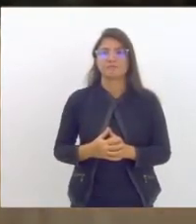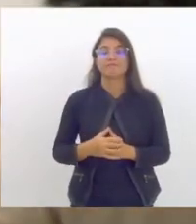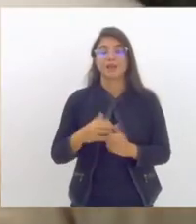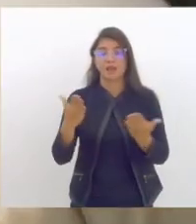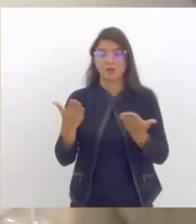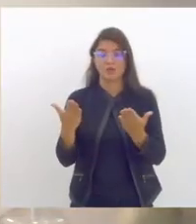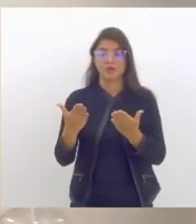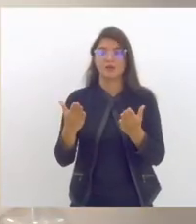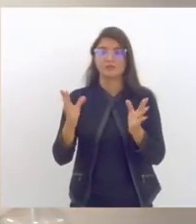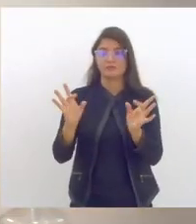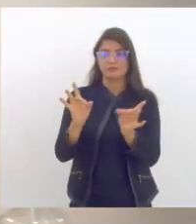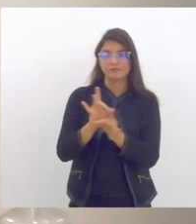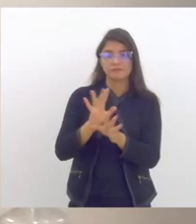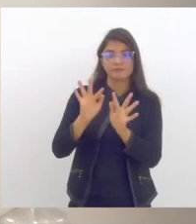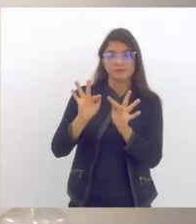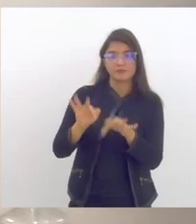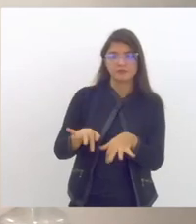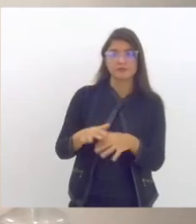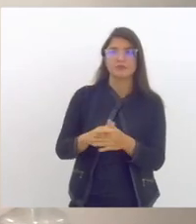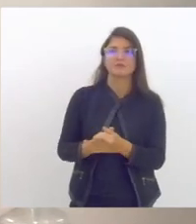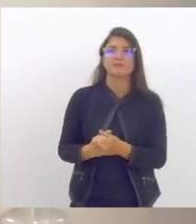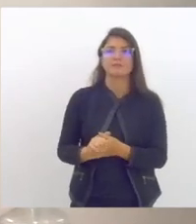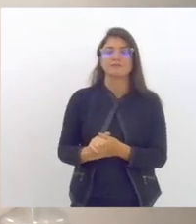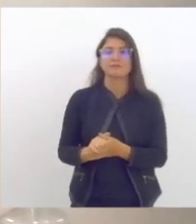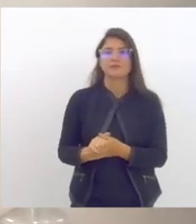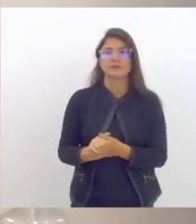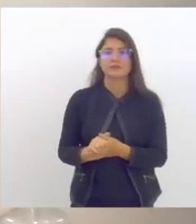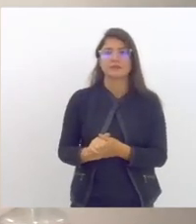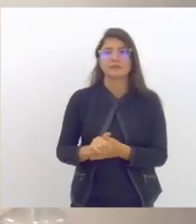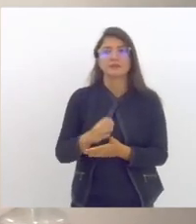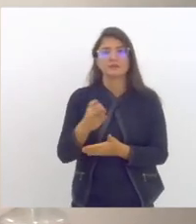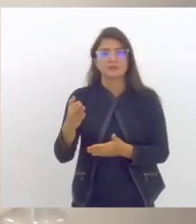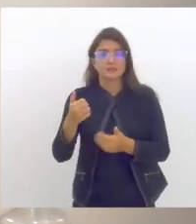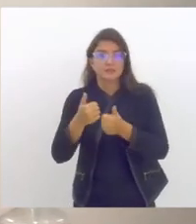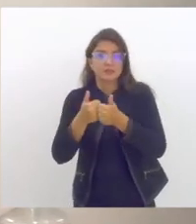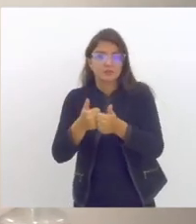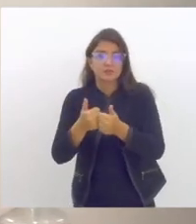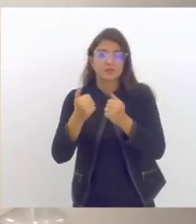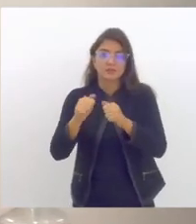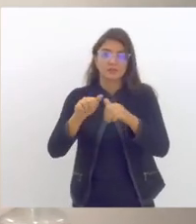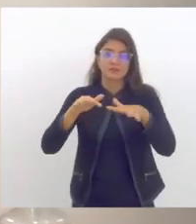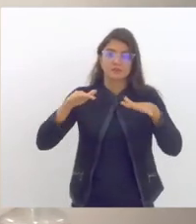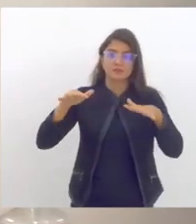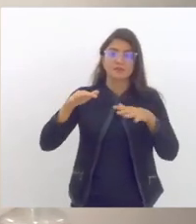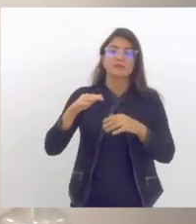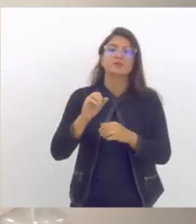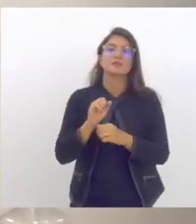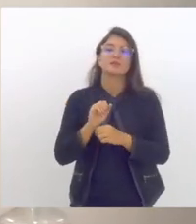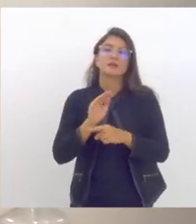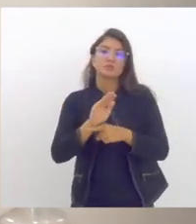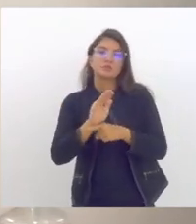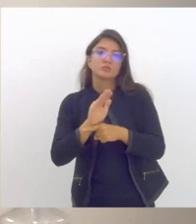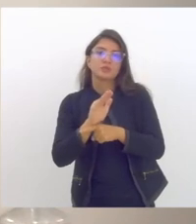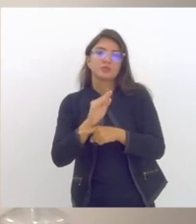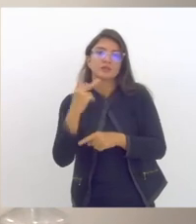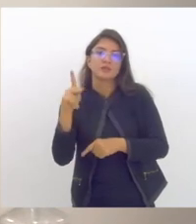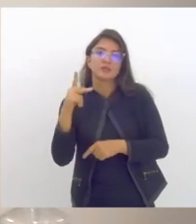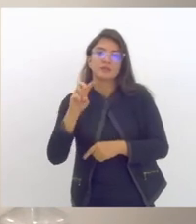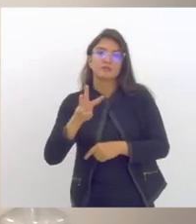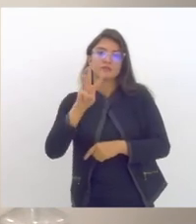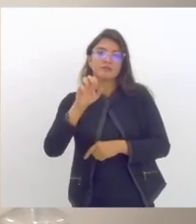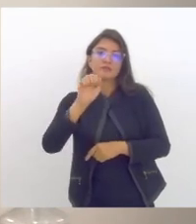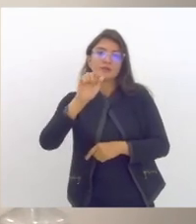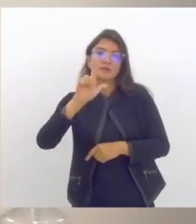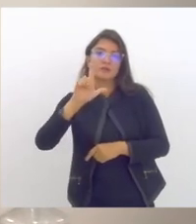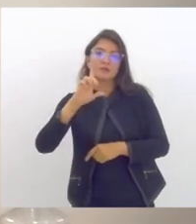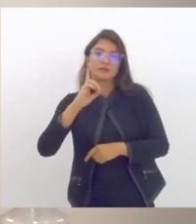gente encerra a fala dos nossos convidados quero destacar que estão acompanhando essa audiência pública os assessores do deputado Valdeque Carneiro e também os assessores